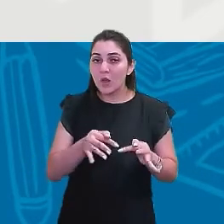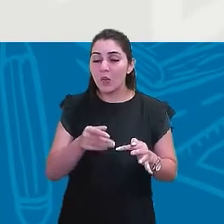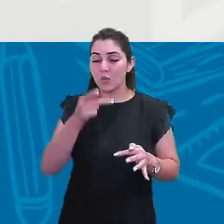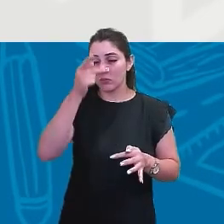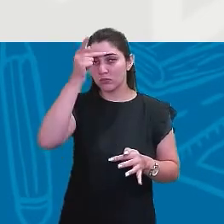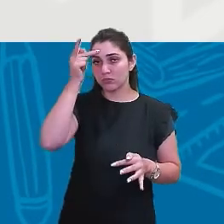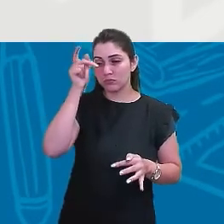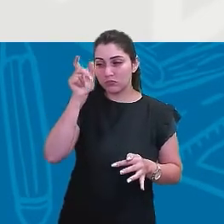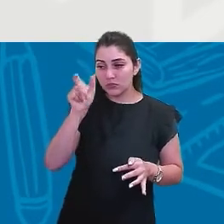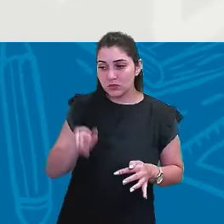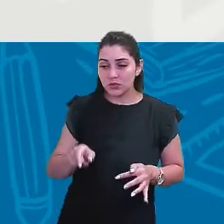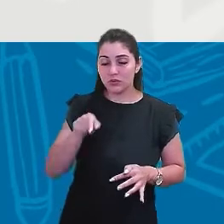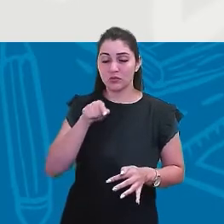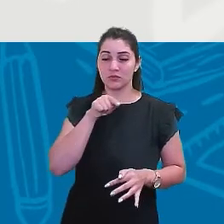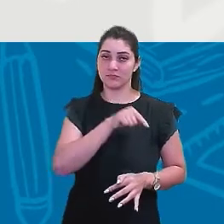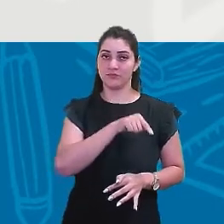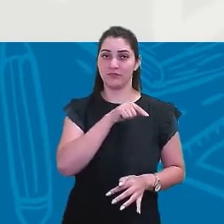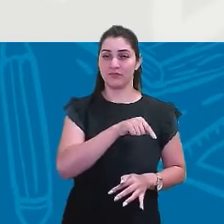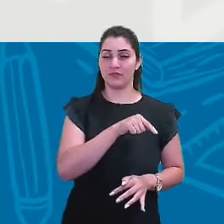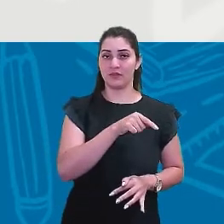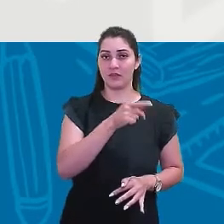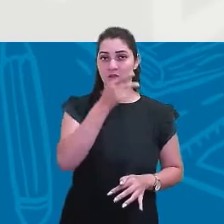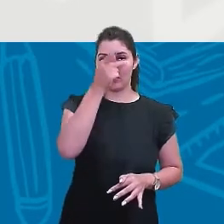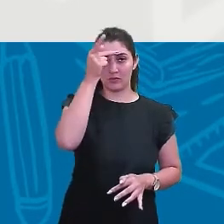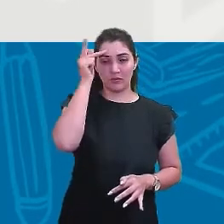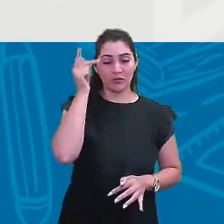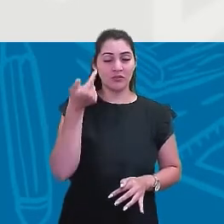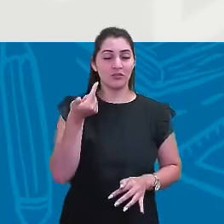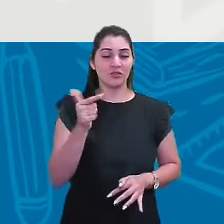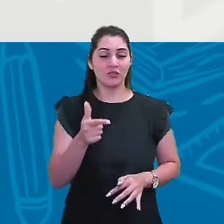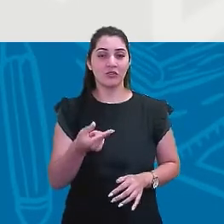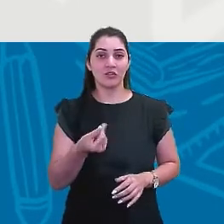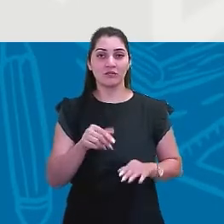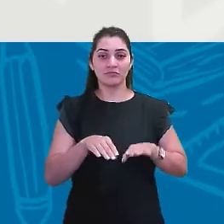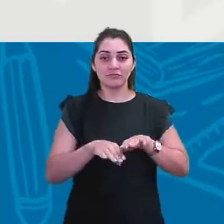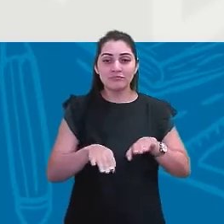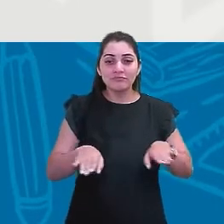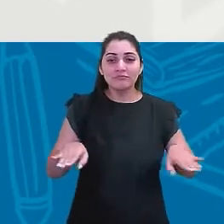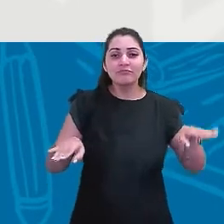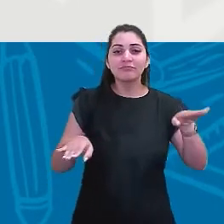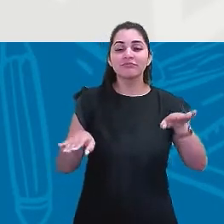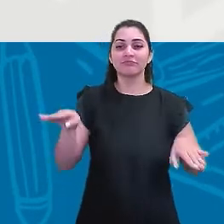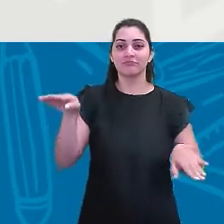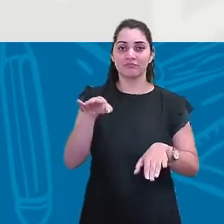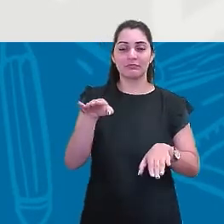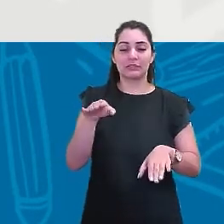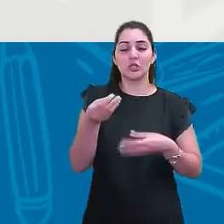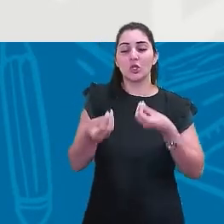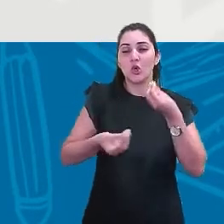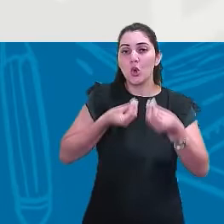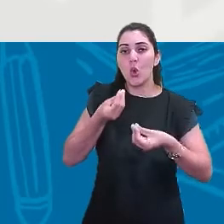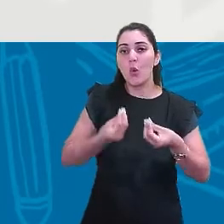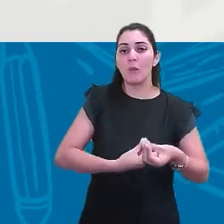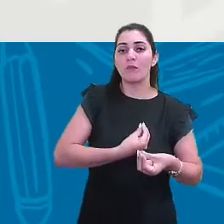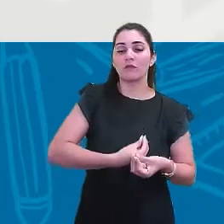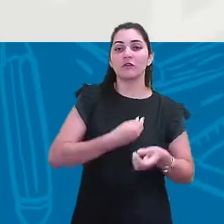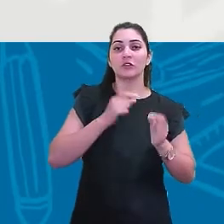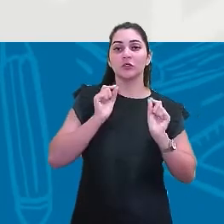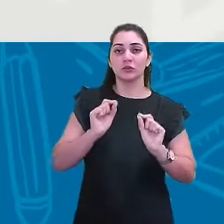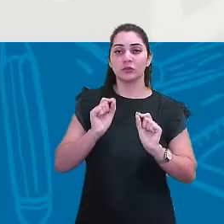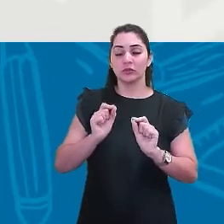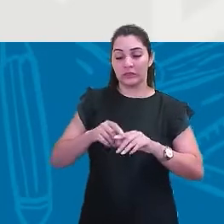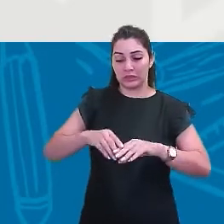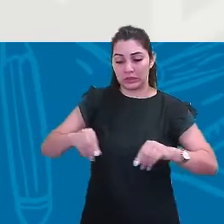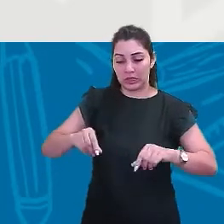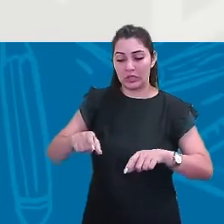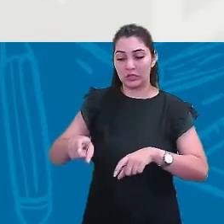produtor, que perdeu a competitividade, não tinha mais como manter a sua terra